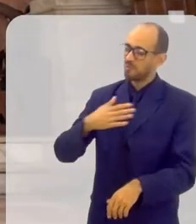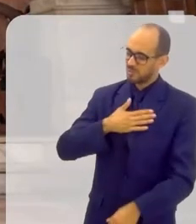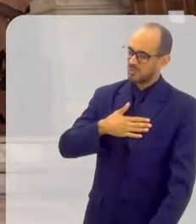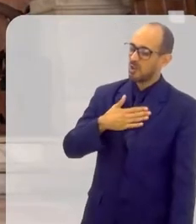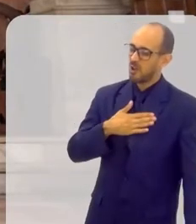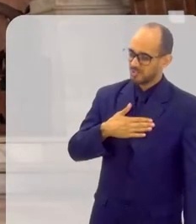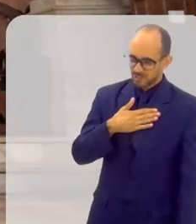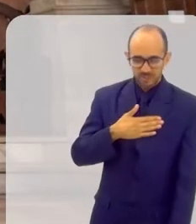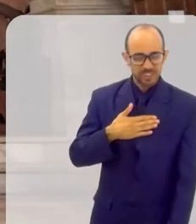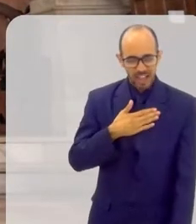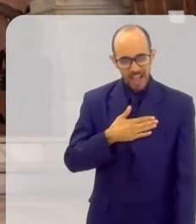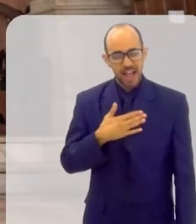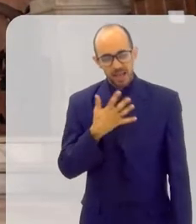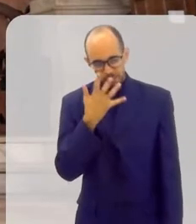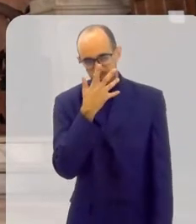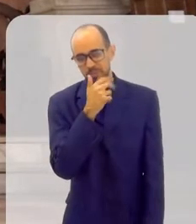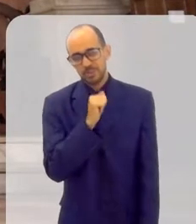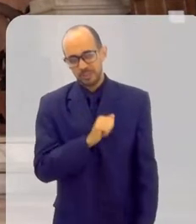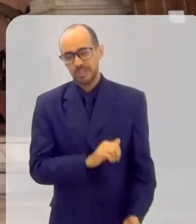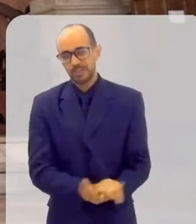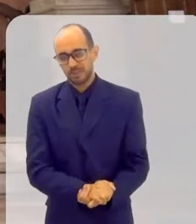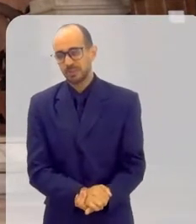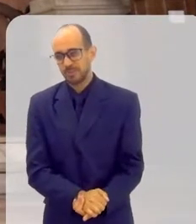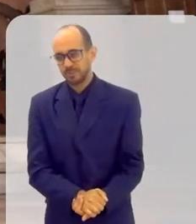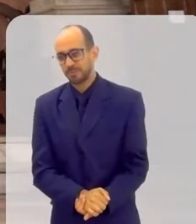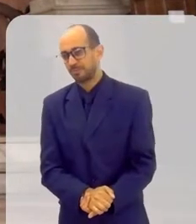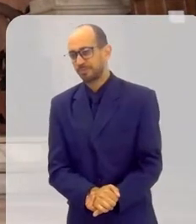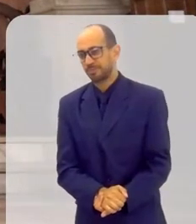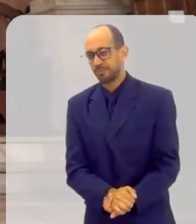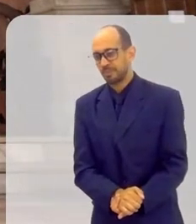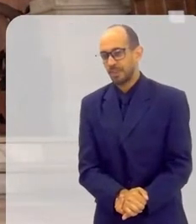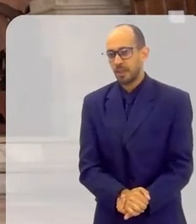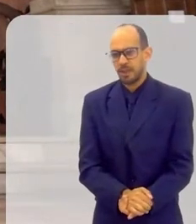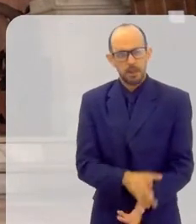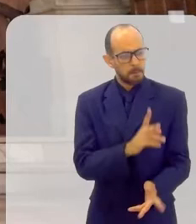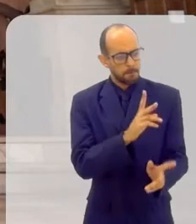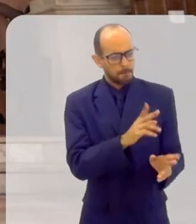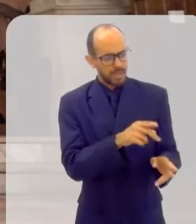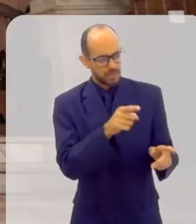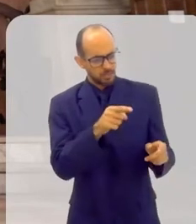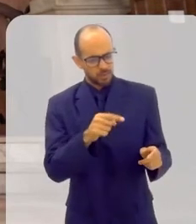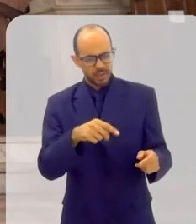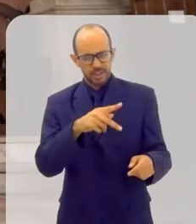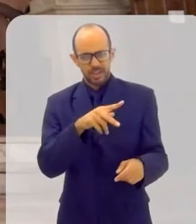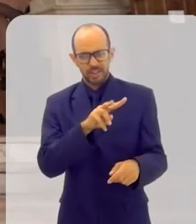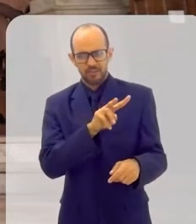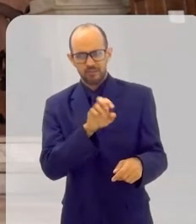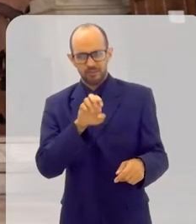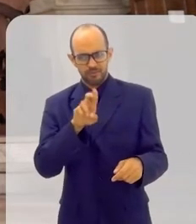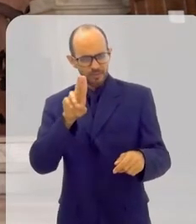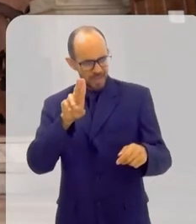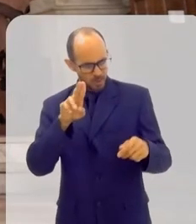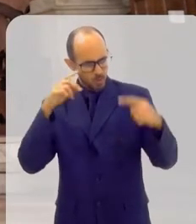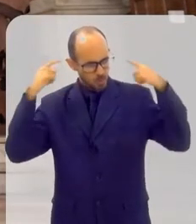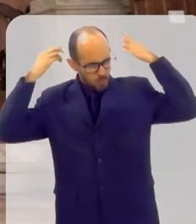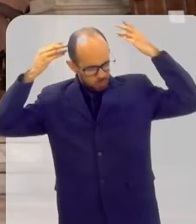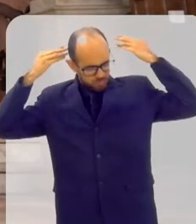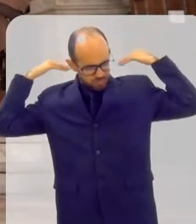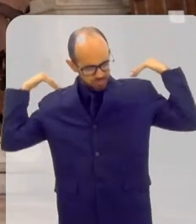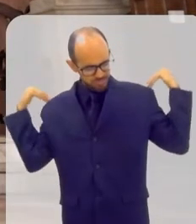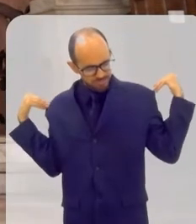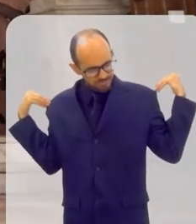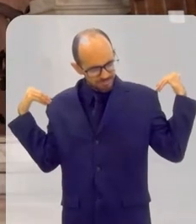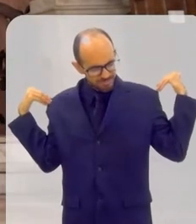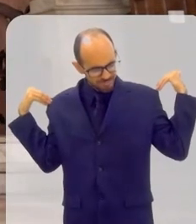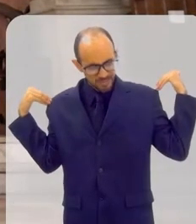coroação. É belíssima. Aí você troca as coroas. aquele véu imenso, ela consegue. Mesmo com aquele véu imenso, a Ela pode dar um jeito, Luzia.